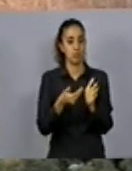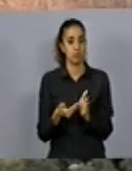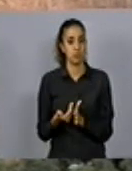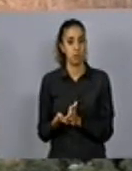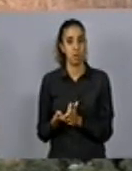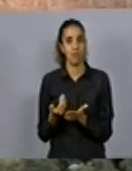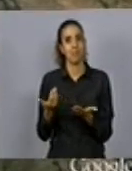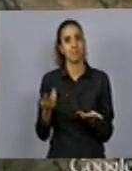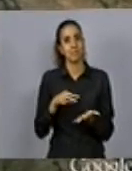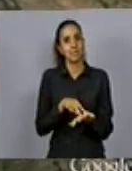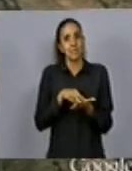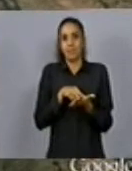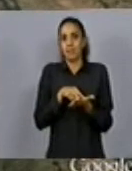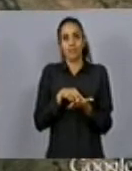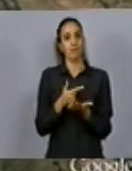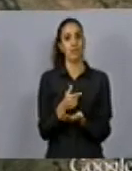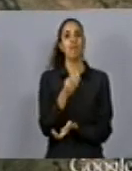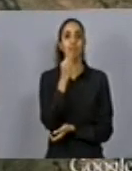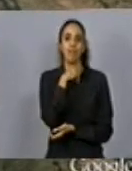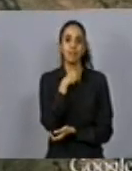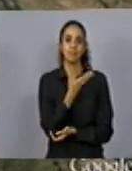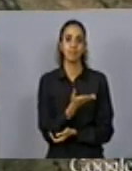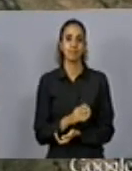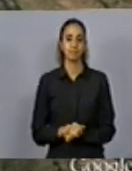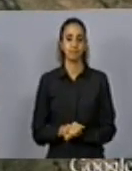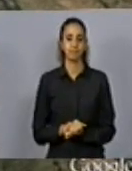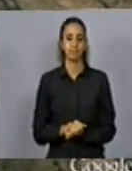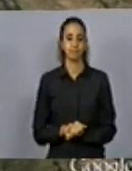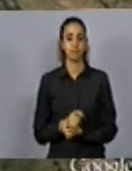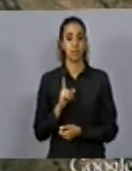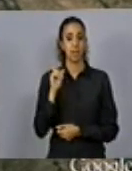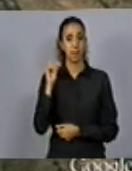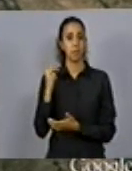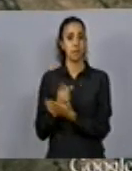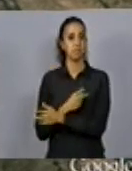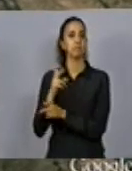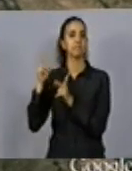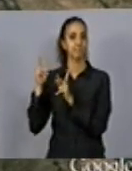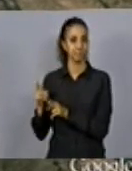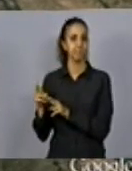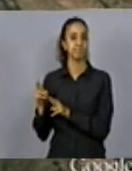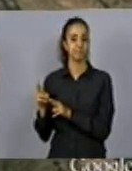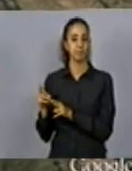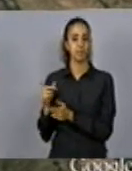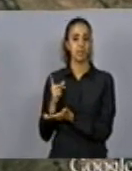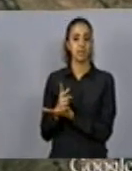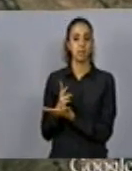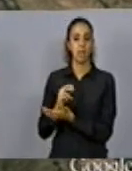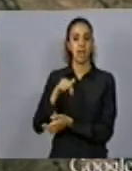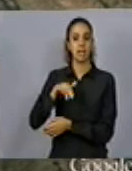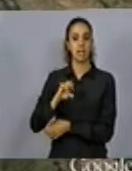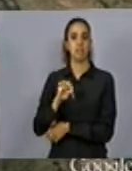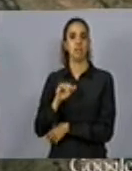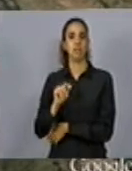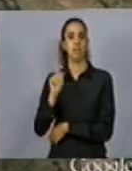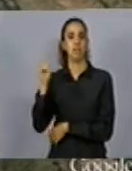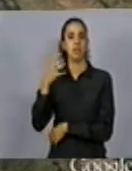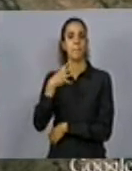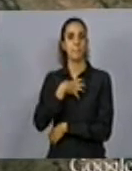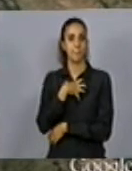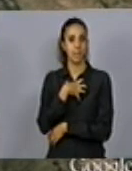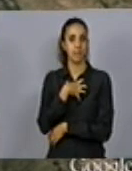uma desestabilização do sistema. Aqui, um caso semelhante desse mesmo dispositivo de anistia na Serra Geral, na Bahia,